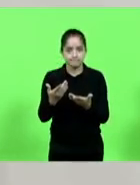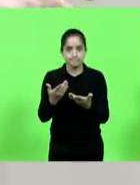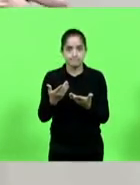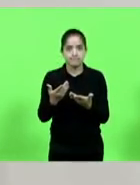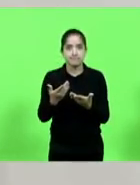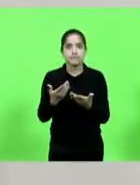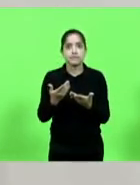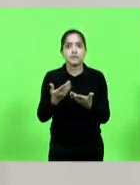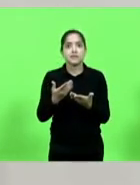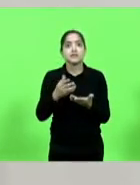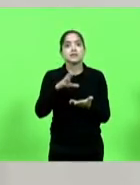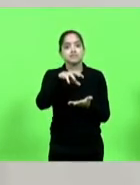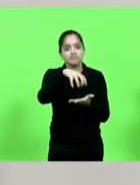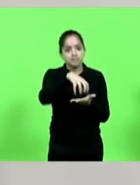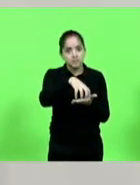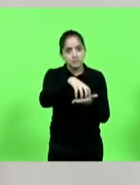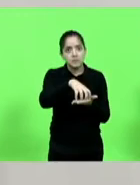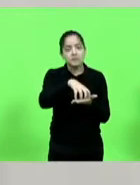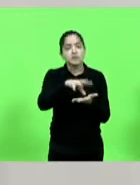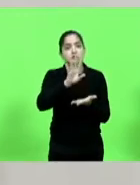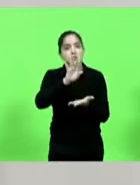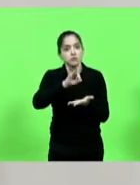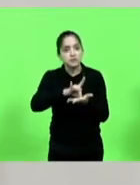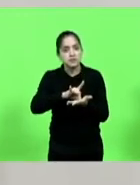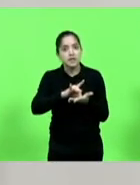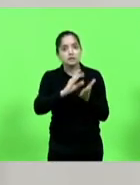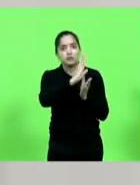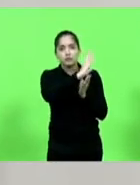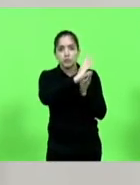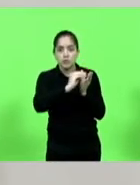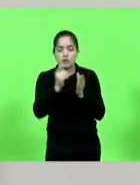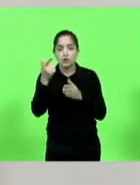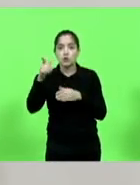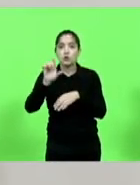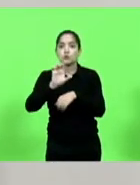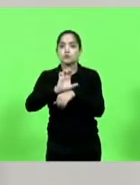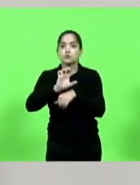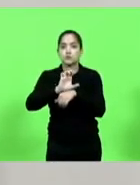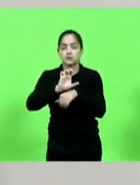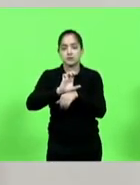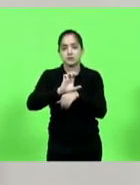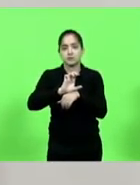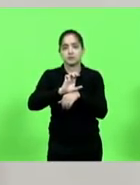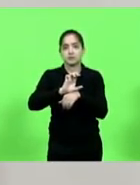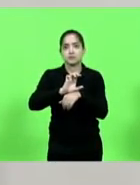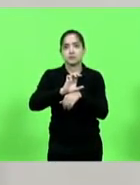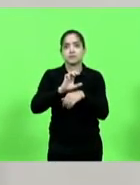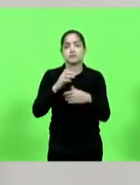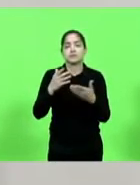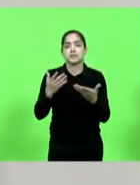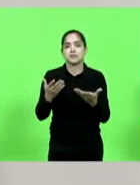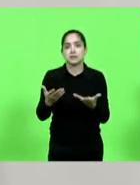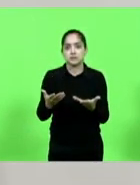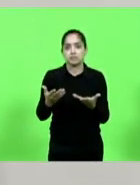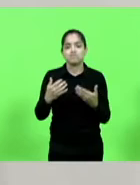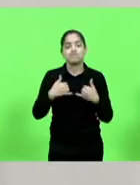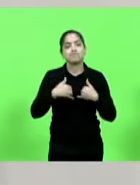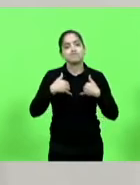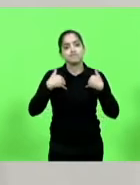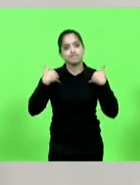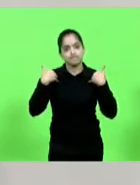implantasse em outros estados do nosso Brasil. portanto, esse é um orgulho.